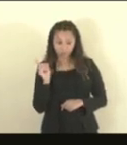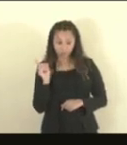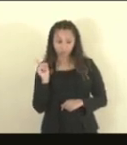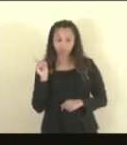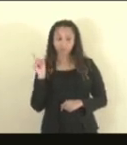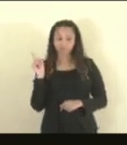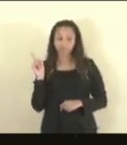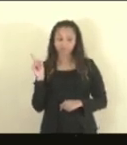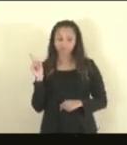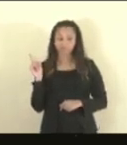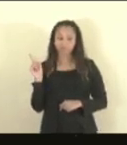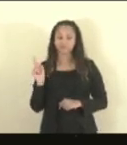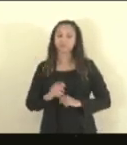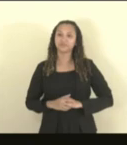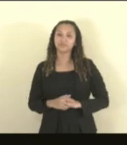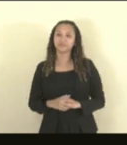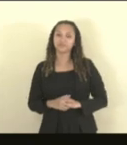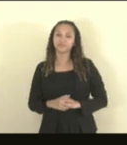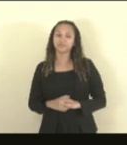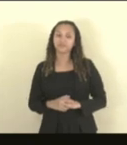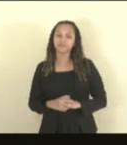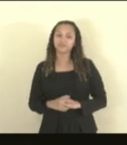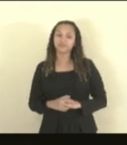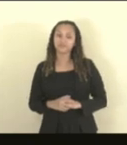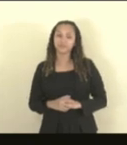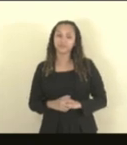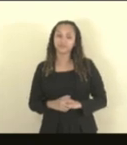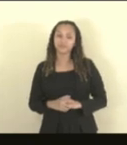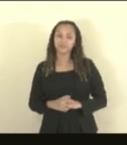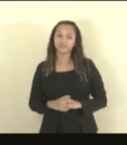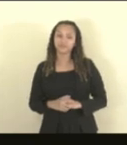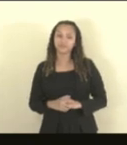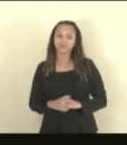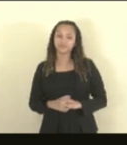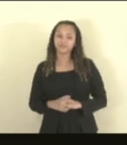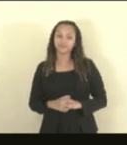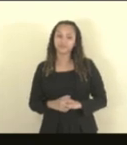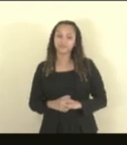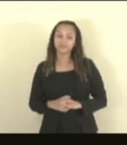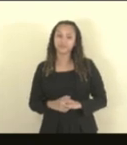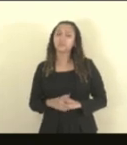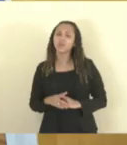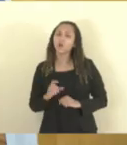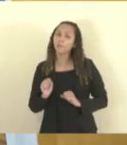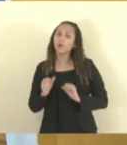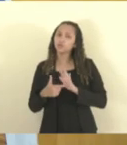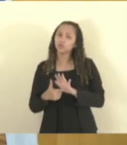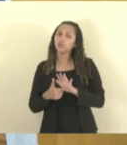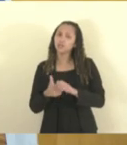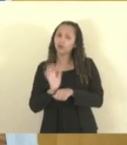Foi invertido aí. Esse local, pode manter isso aí.